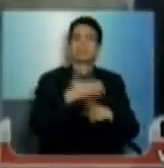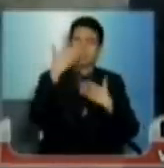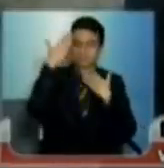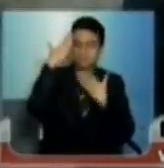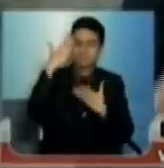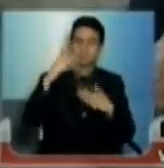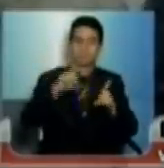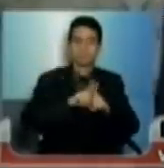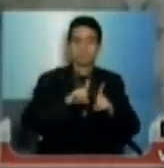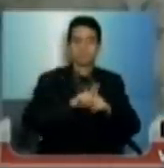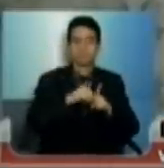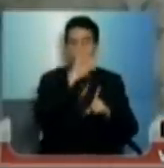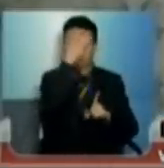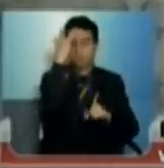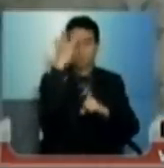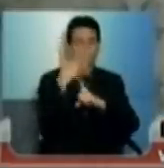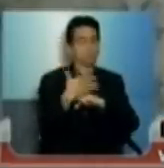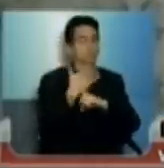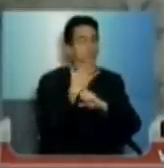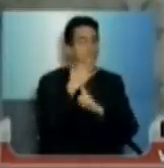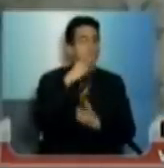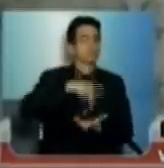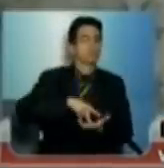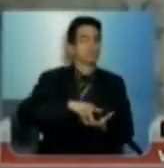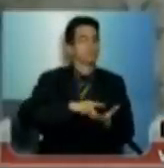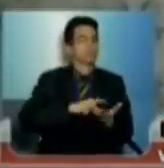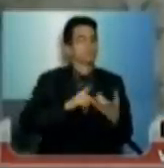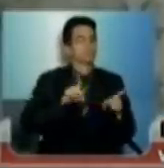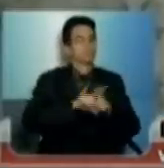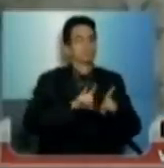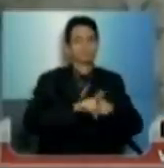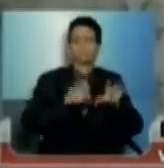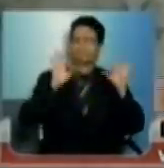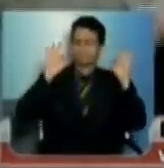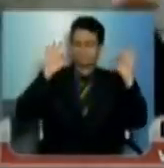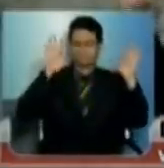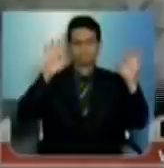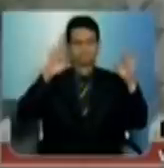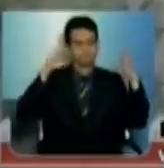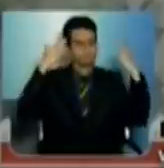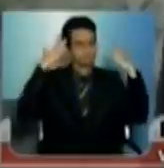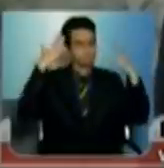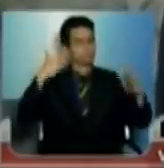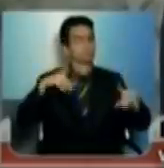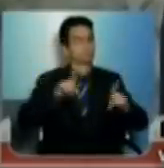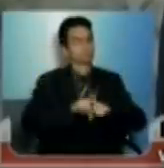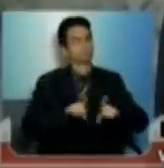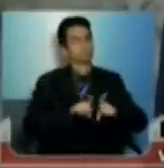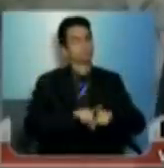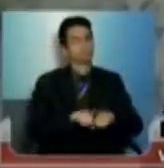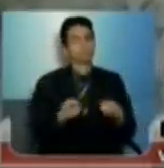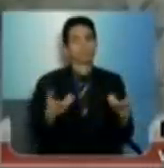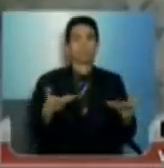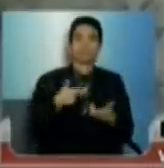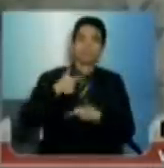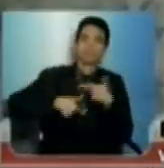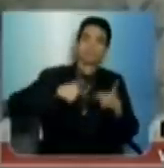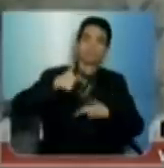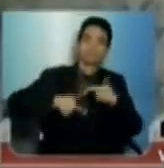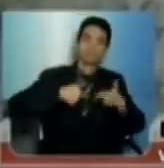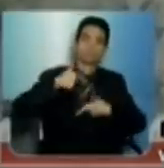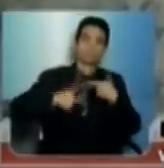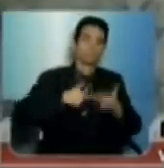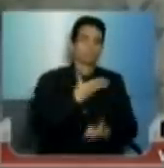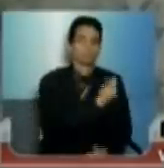agradecimento aqui às pessoas que nos ajudaram, quero fazer um agradecimento especial aqui às entidades que também trabalharam